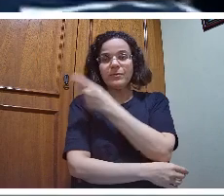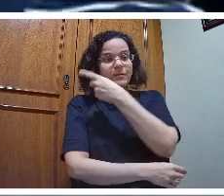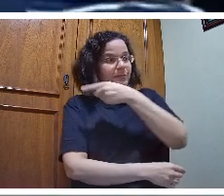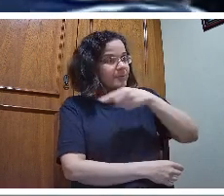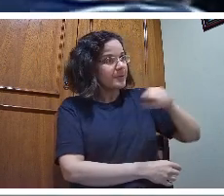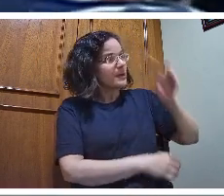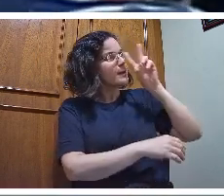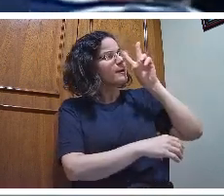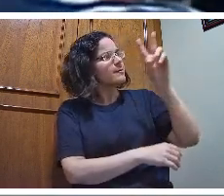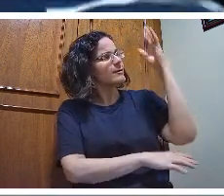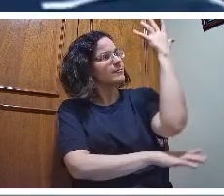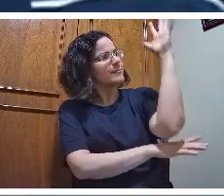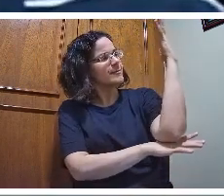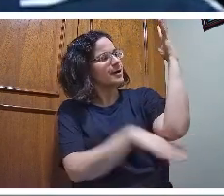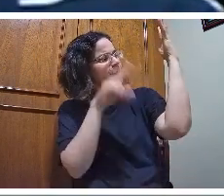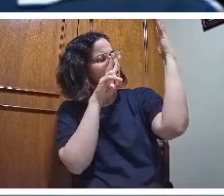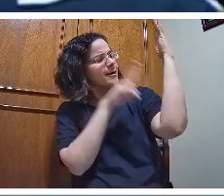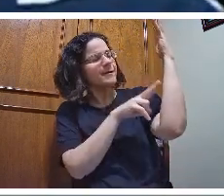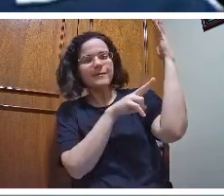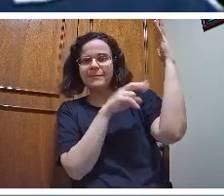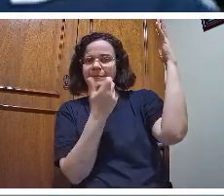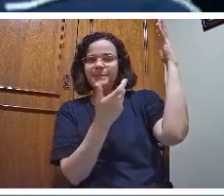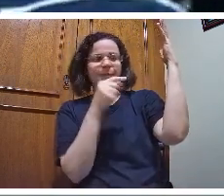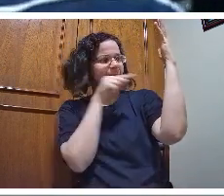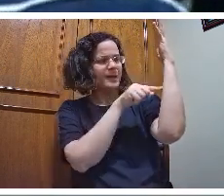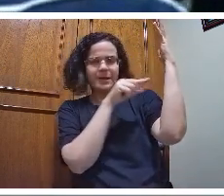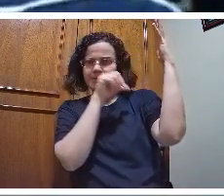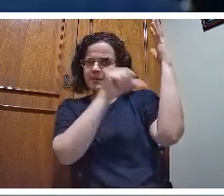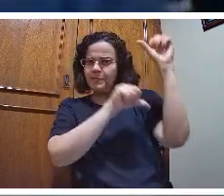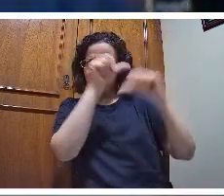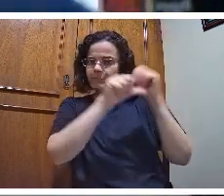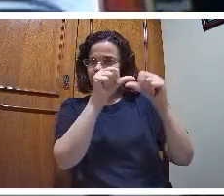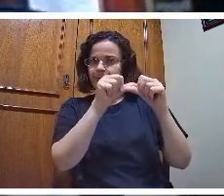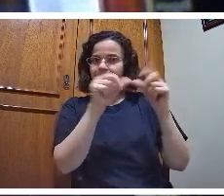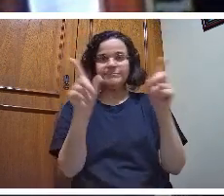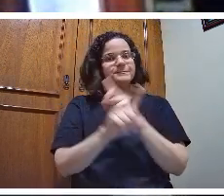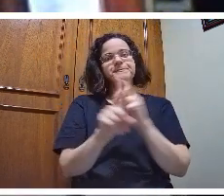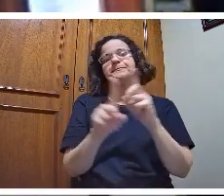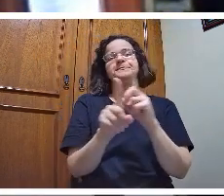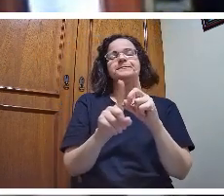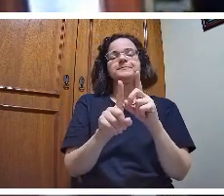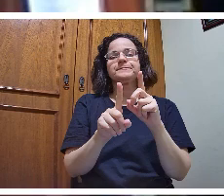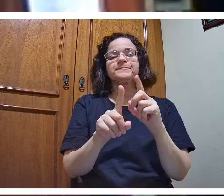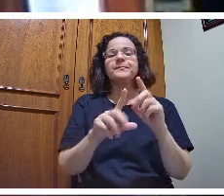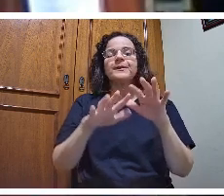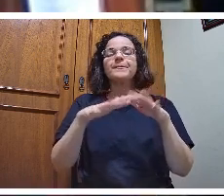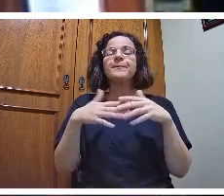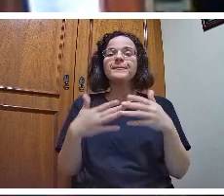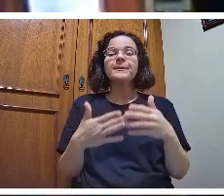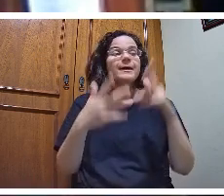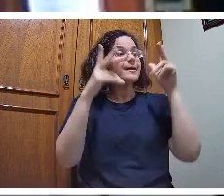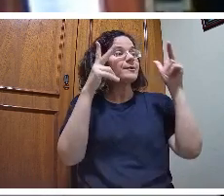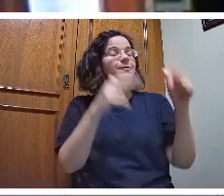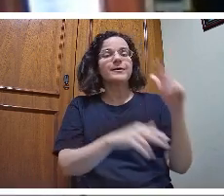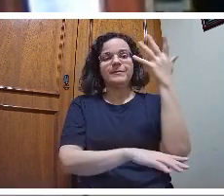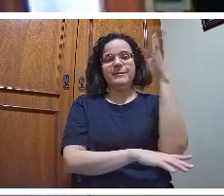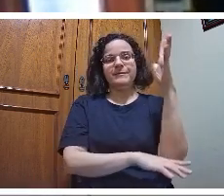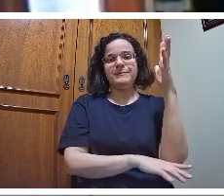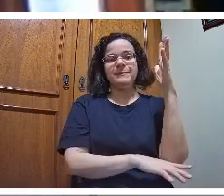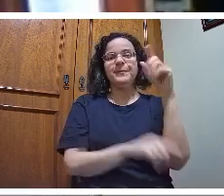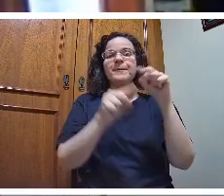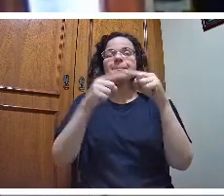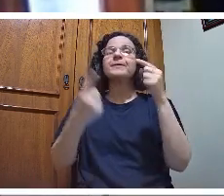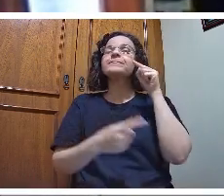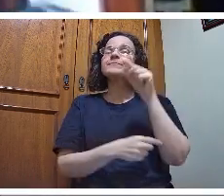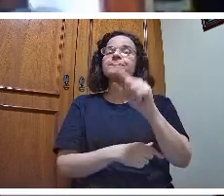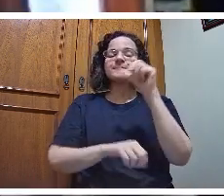árvore mudou? Não. É a mesma. Mas você mudou. Então, o eucalipto não